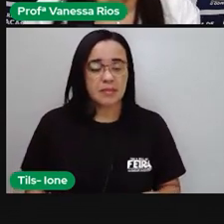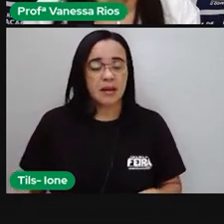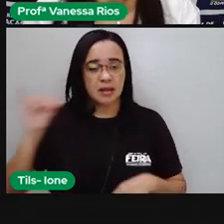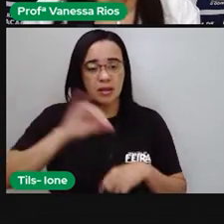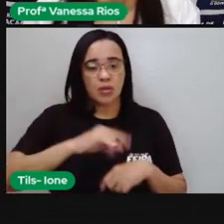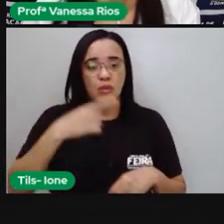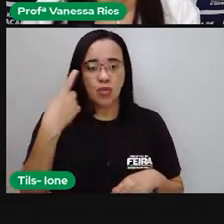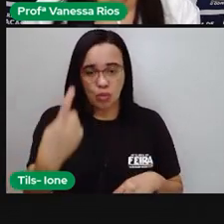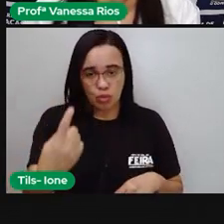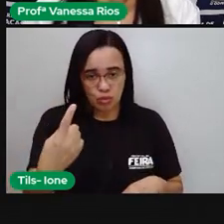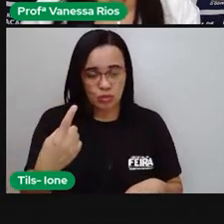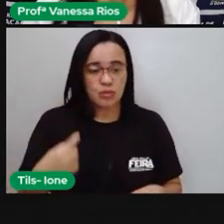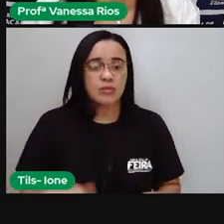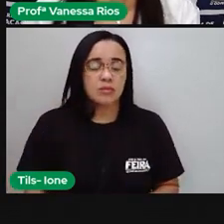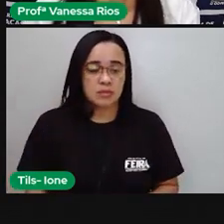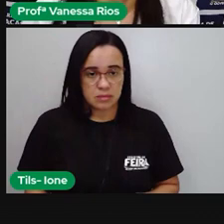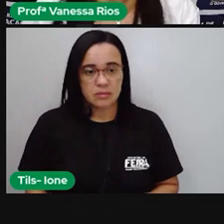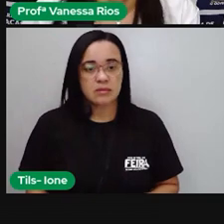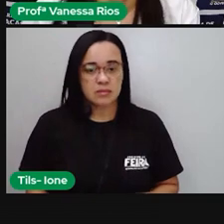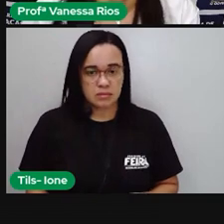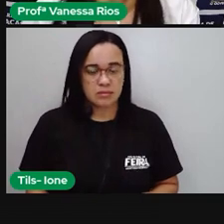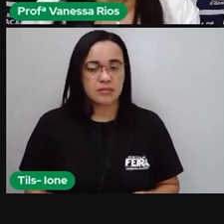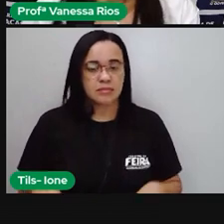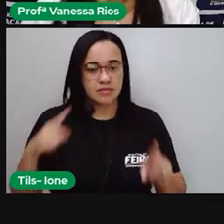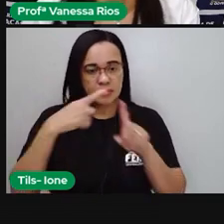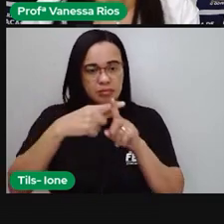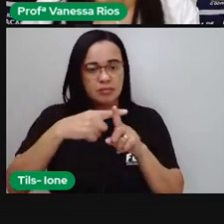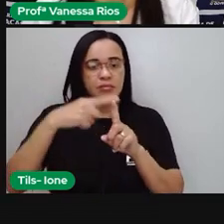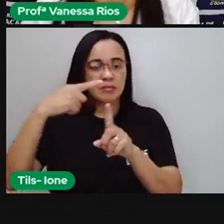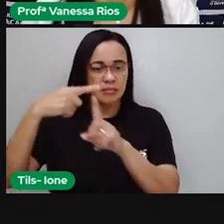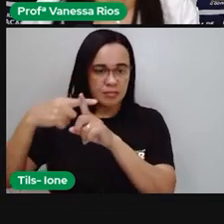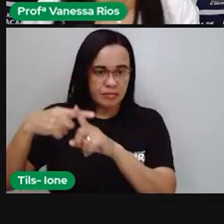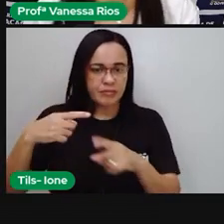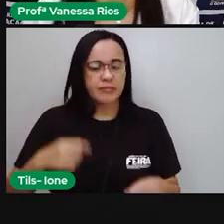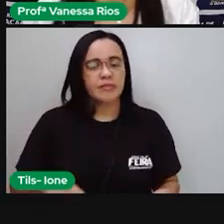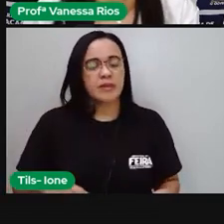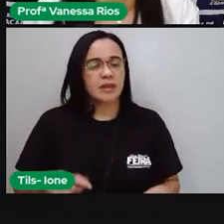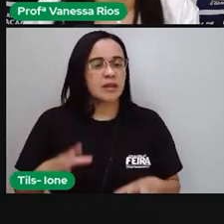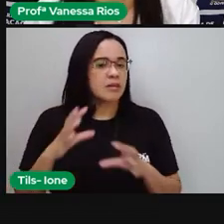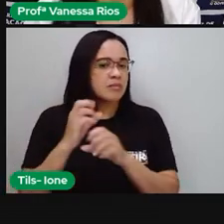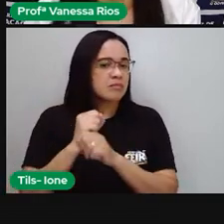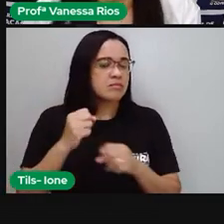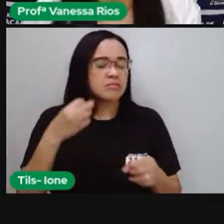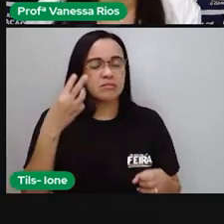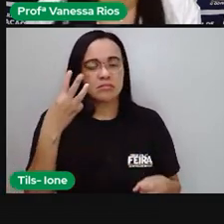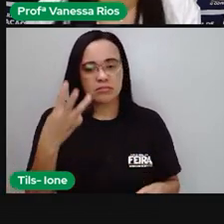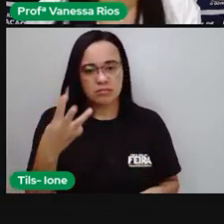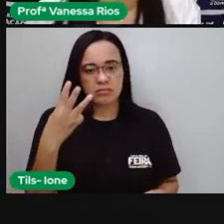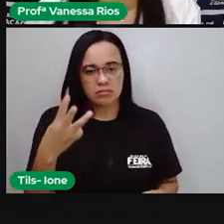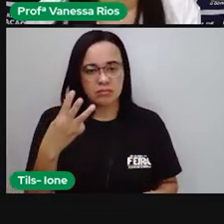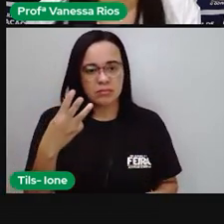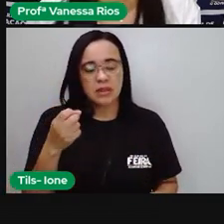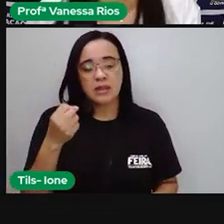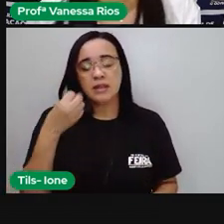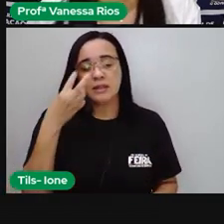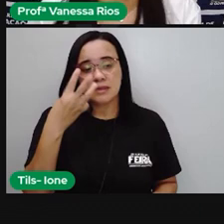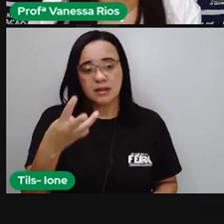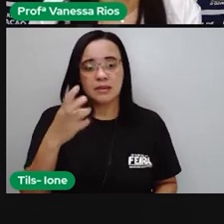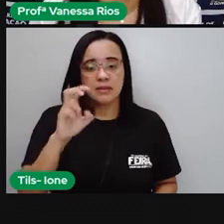conta, então 1 mais 1 mais 1 que deu 3 e o resultado dessa conta aqui deu